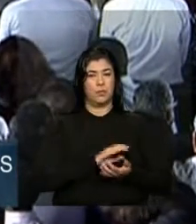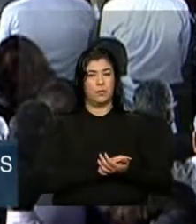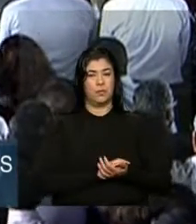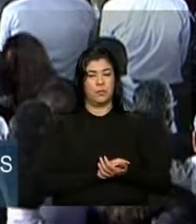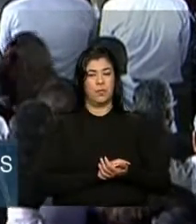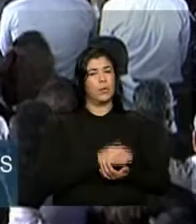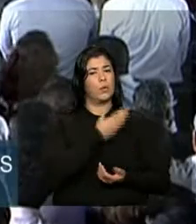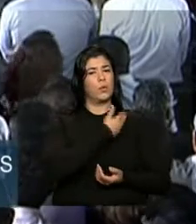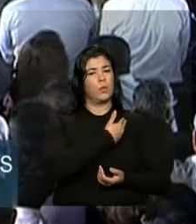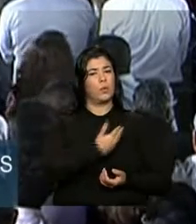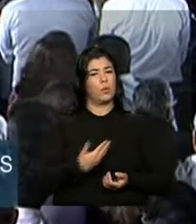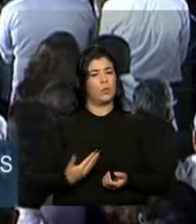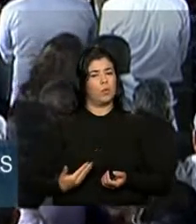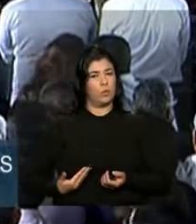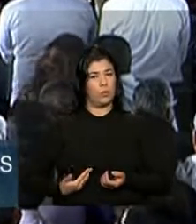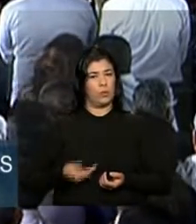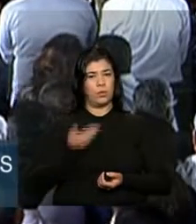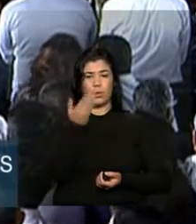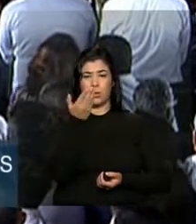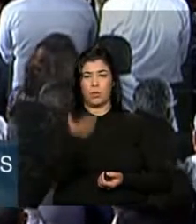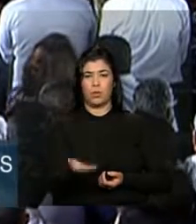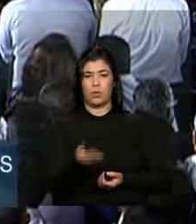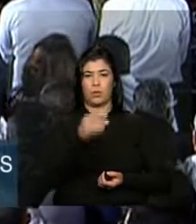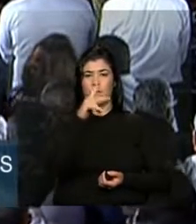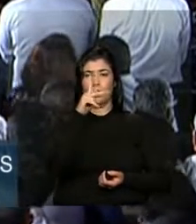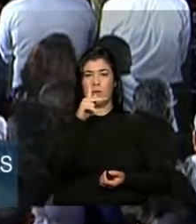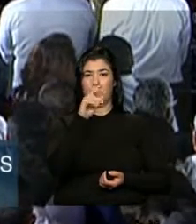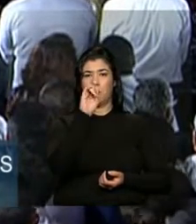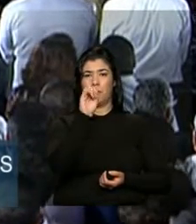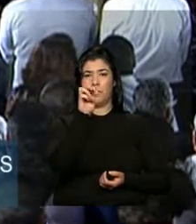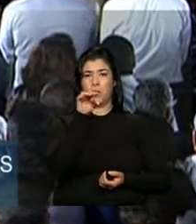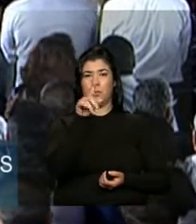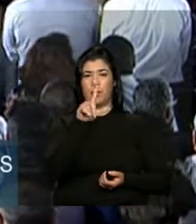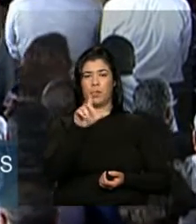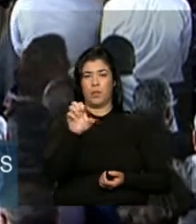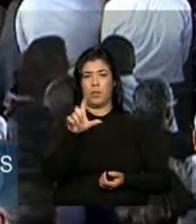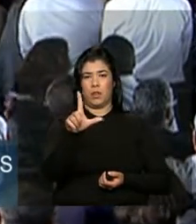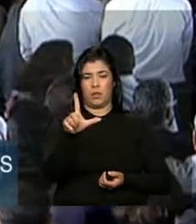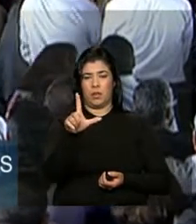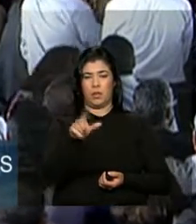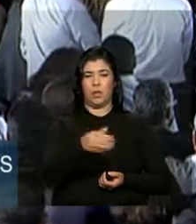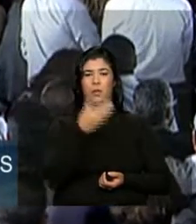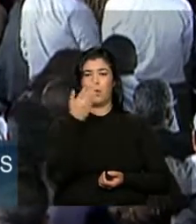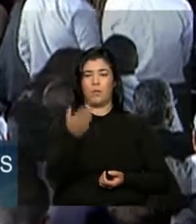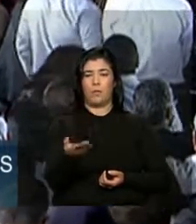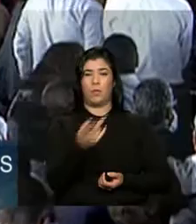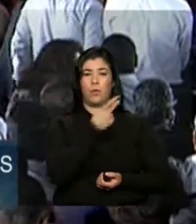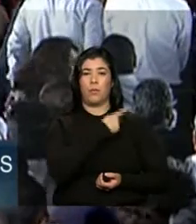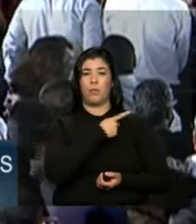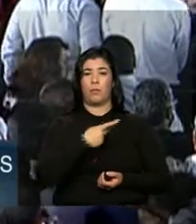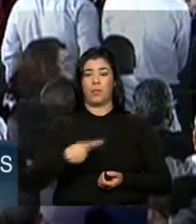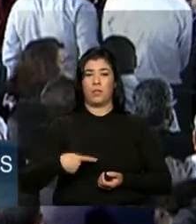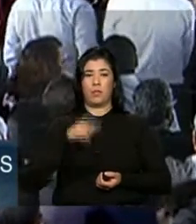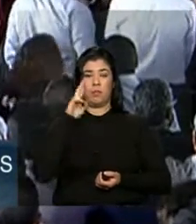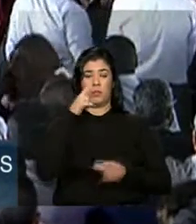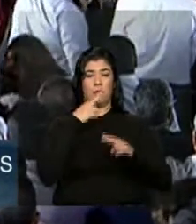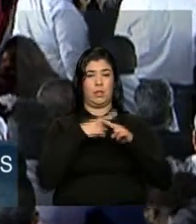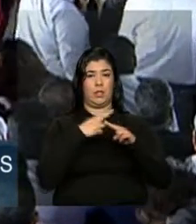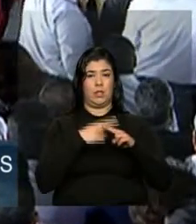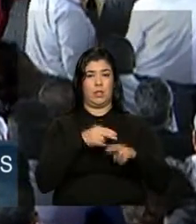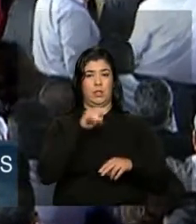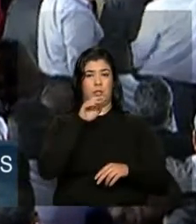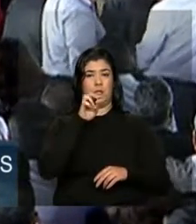Governador Fernando Pimentel, Presidenta da Caixa, Miriam Belchior, Ministro Patrúzio